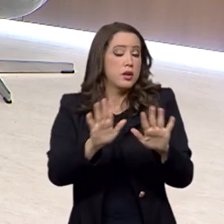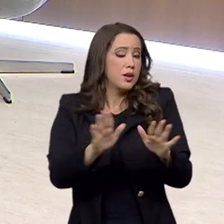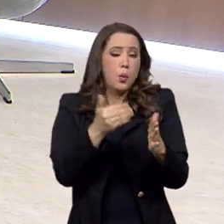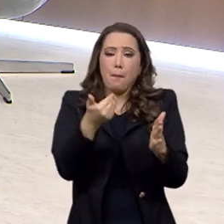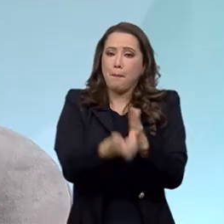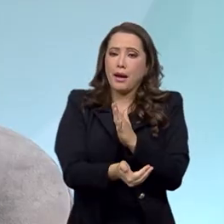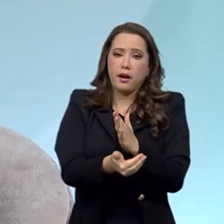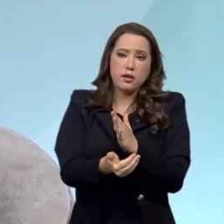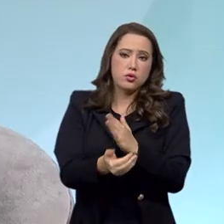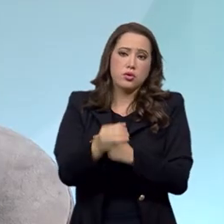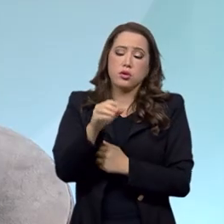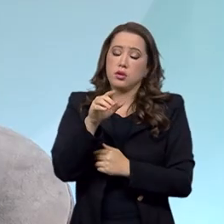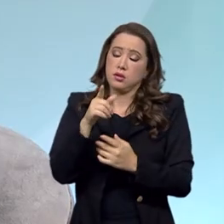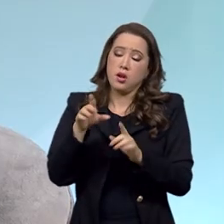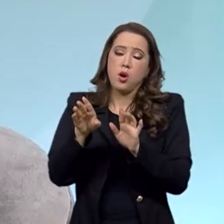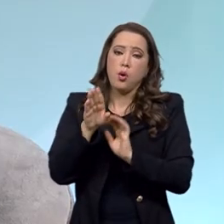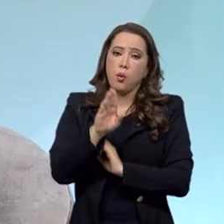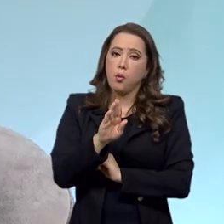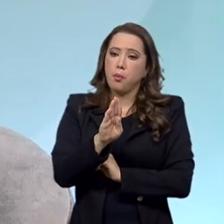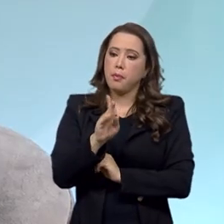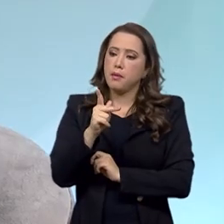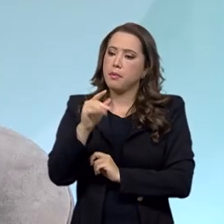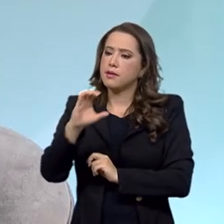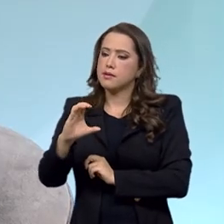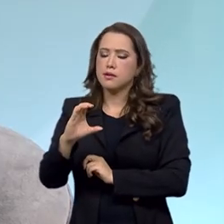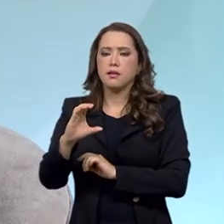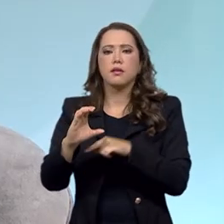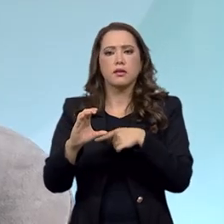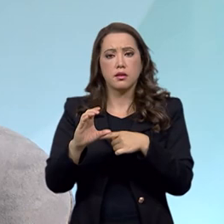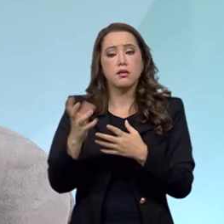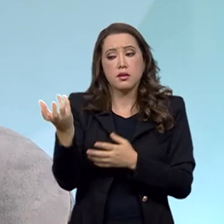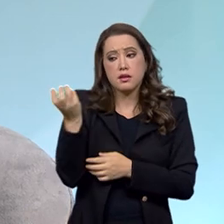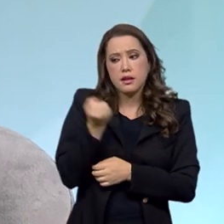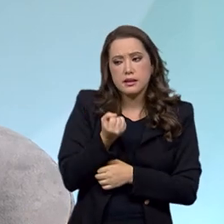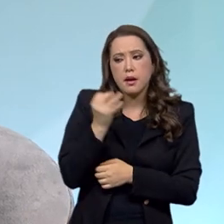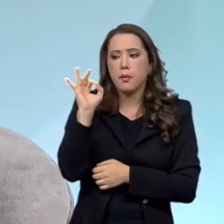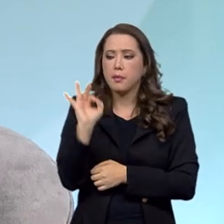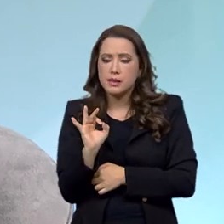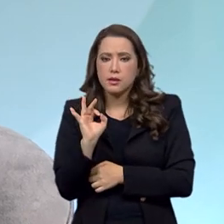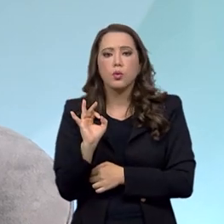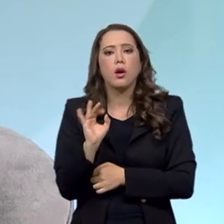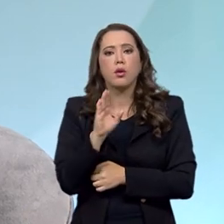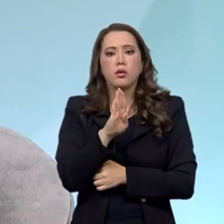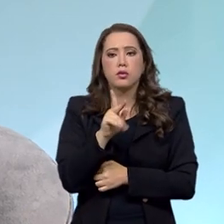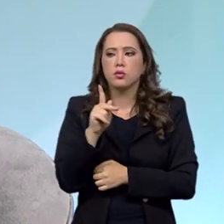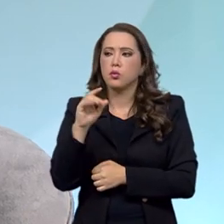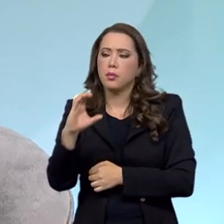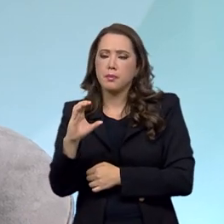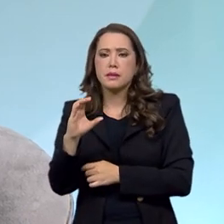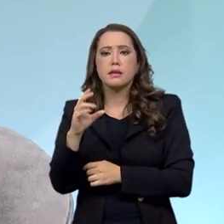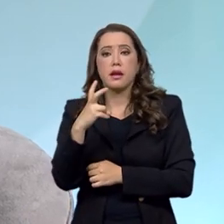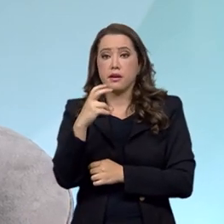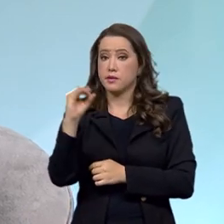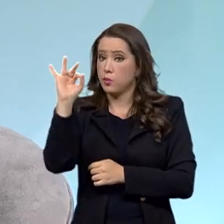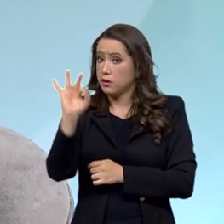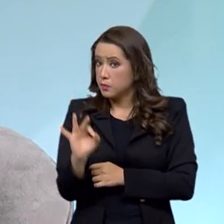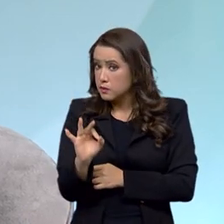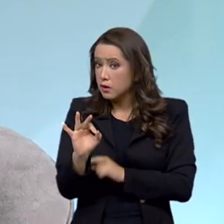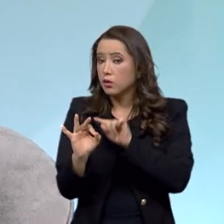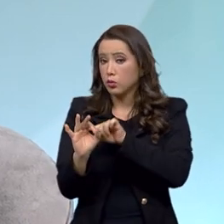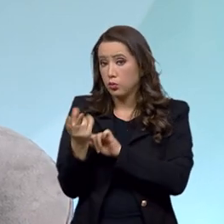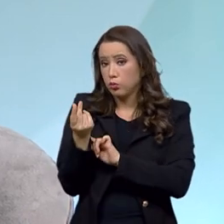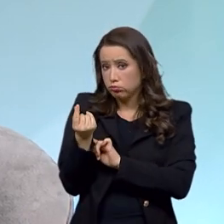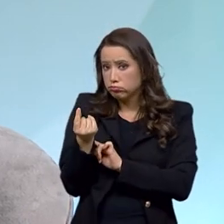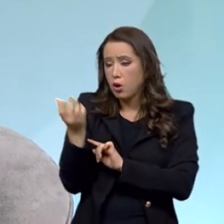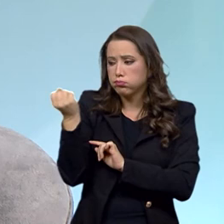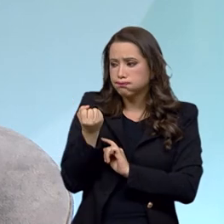perdem o benefício na sua integralidade. Recebem um valor percentual desse benefício, a metade desse valor, mas podem se